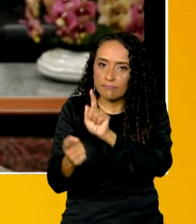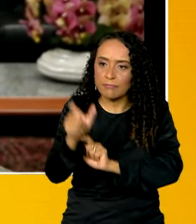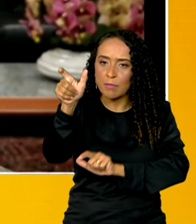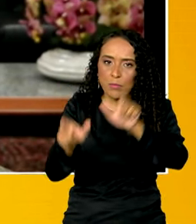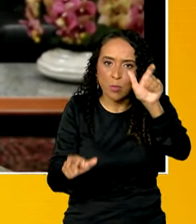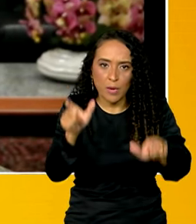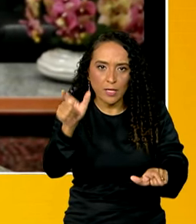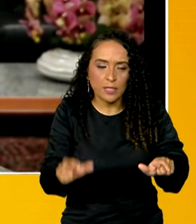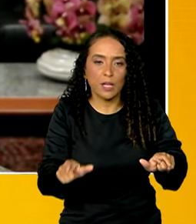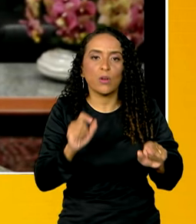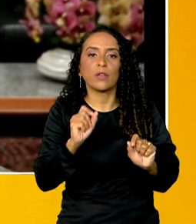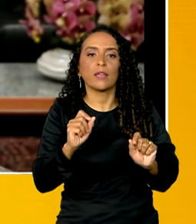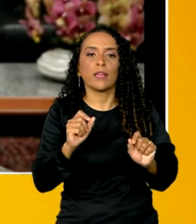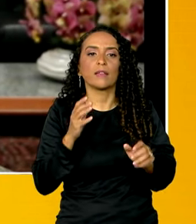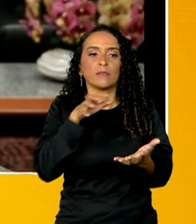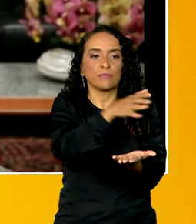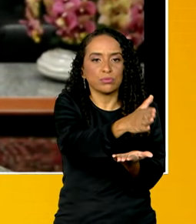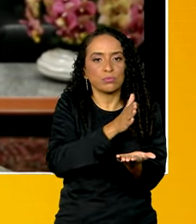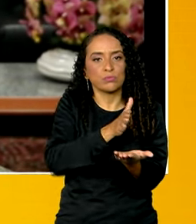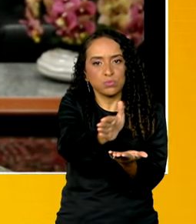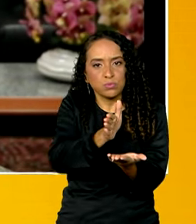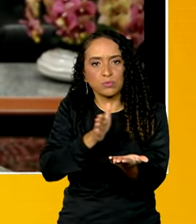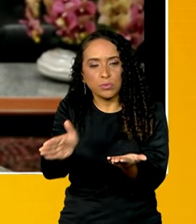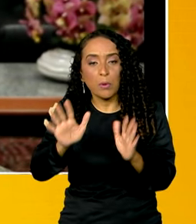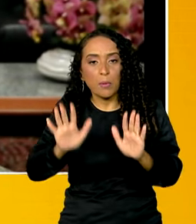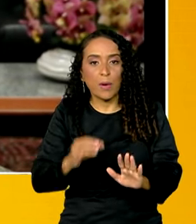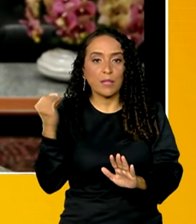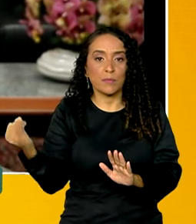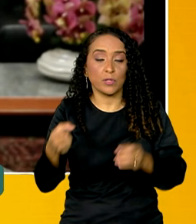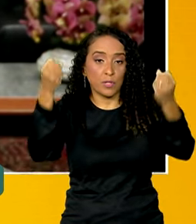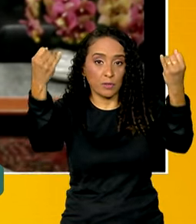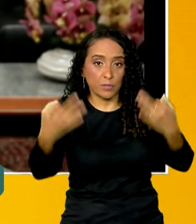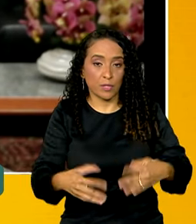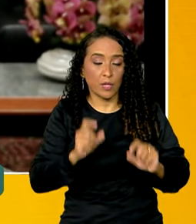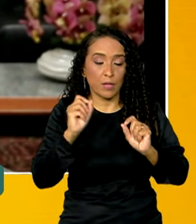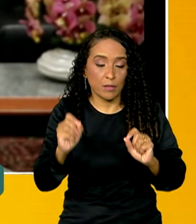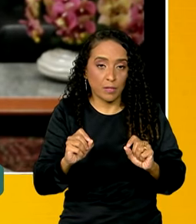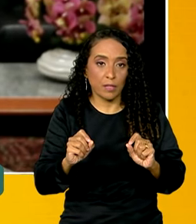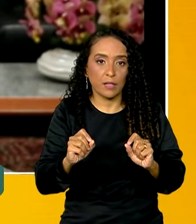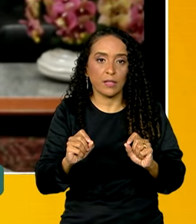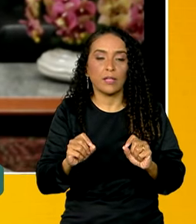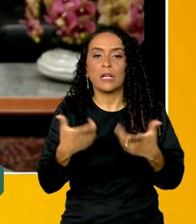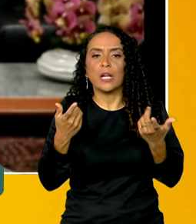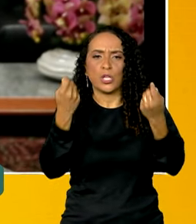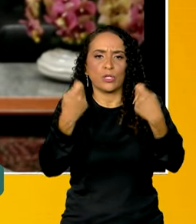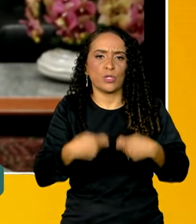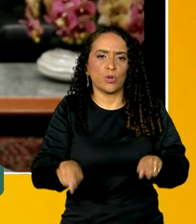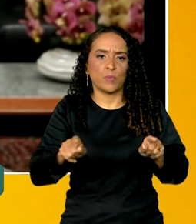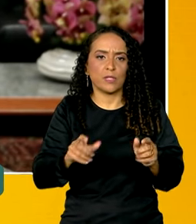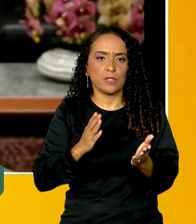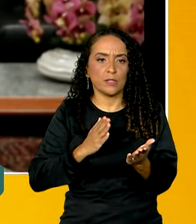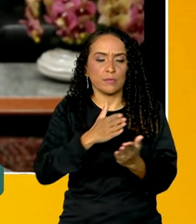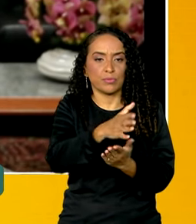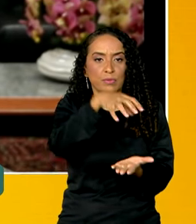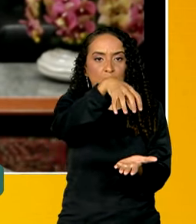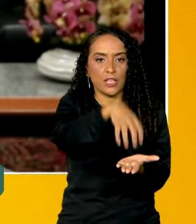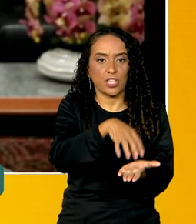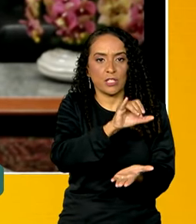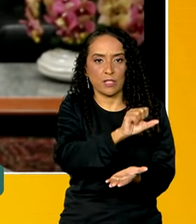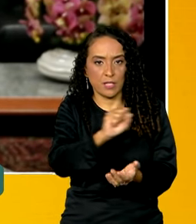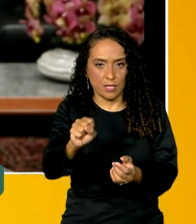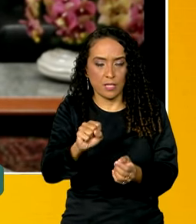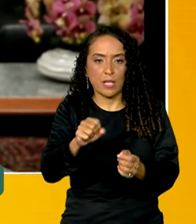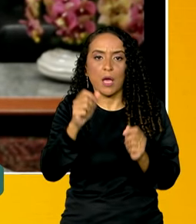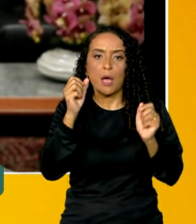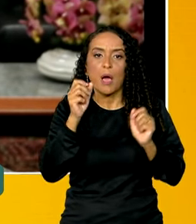a essa população que procura as unidades. Mas é importante frisar que não é necessário buscar uma agência. A